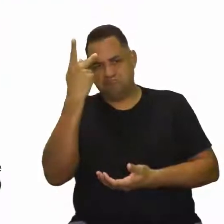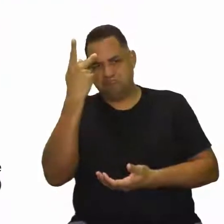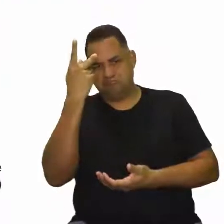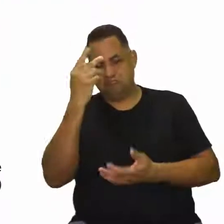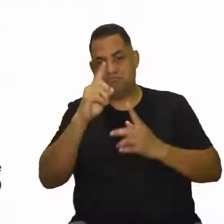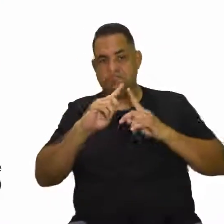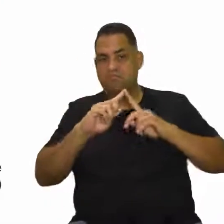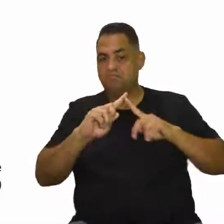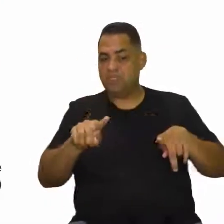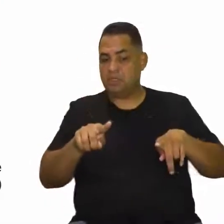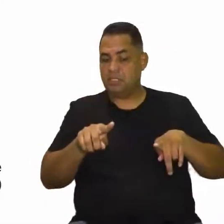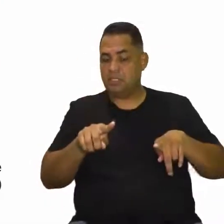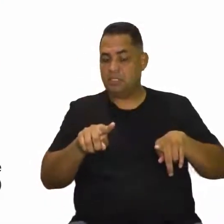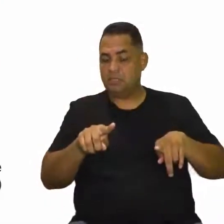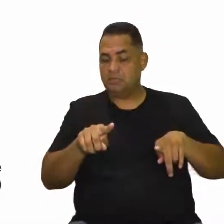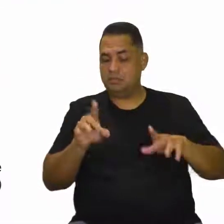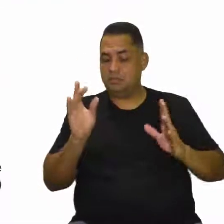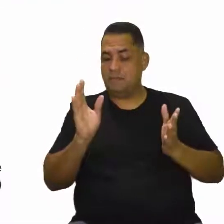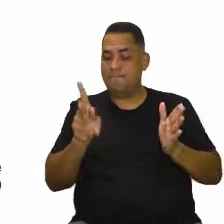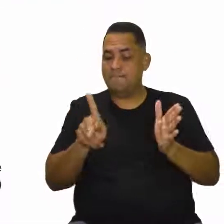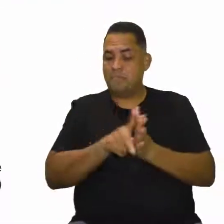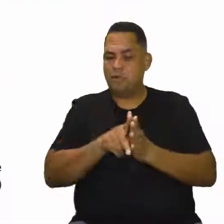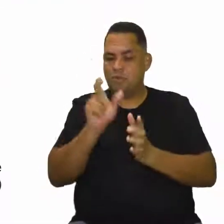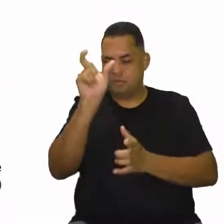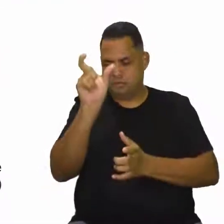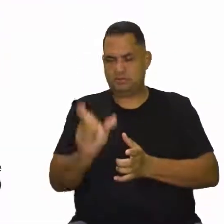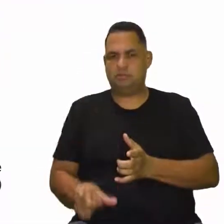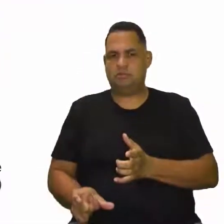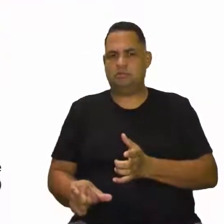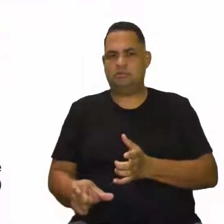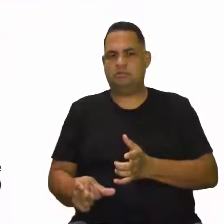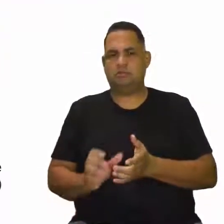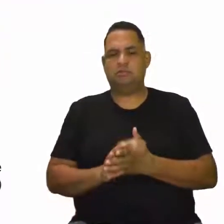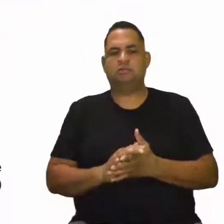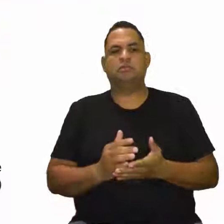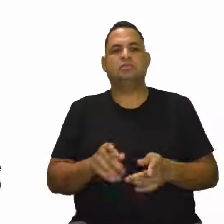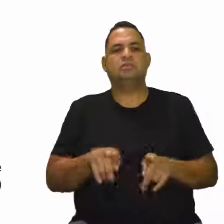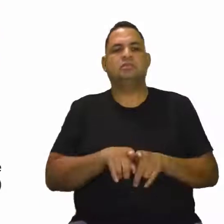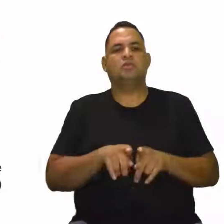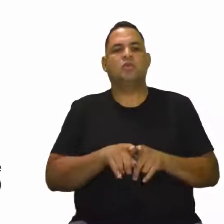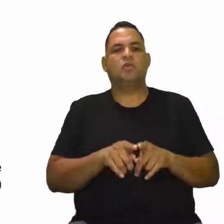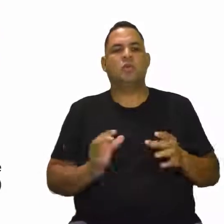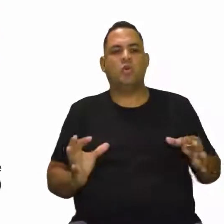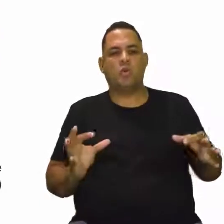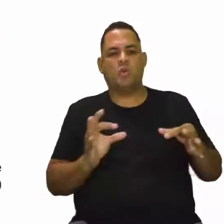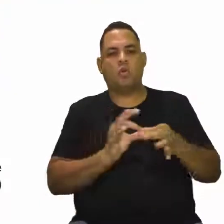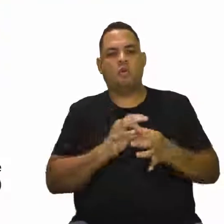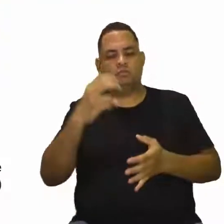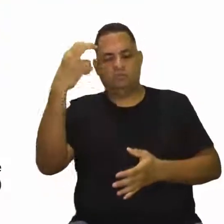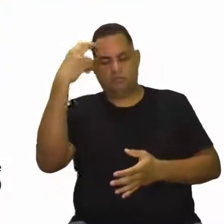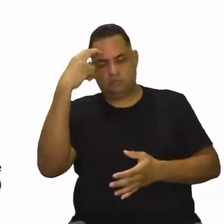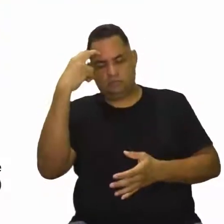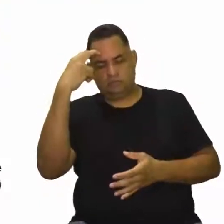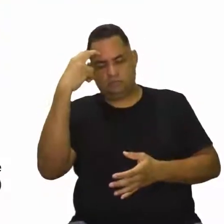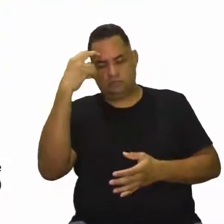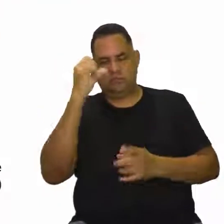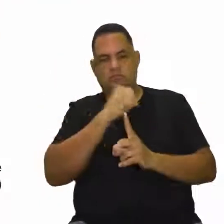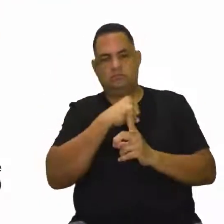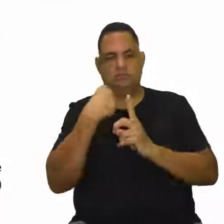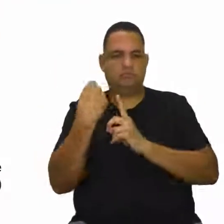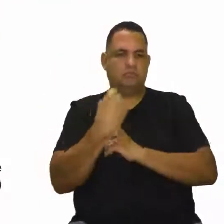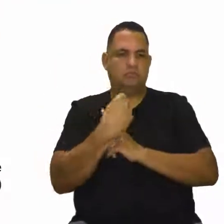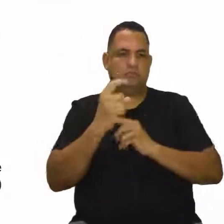porém, absolutamente individual nesse grupo. Nós temos também aqui um contexto cultural e